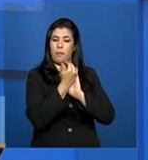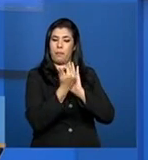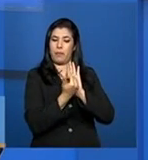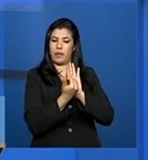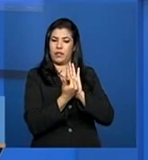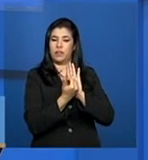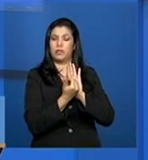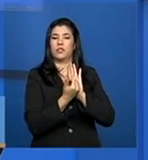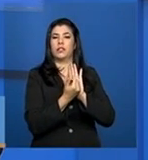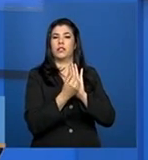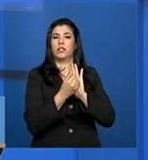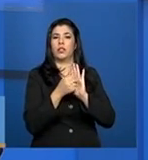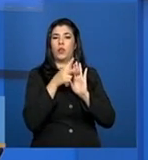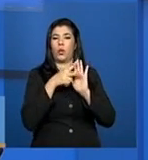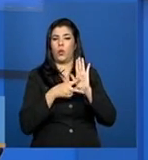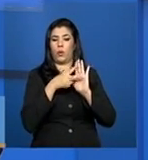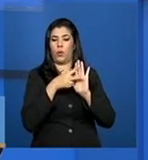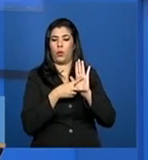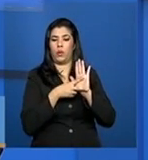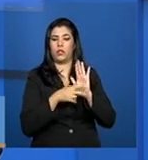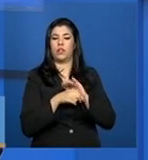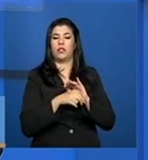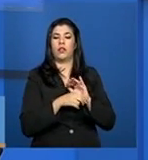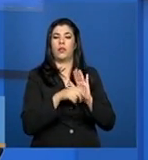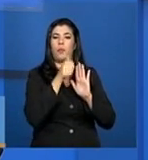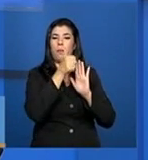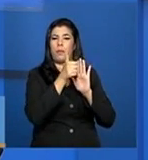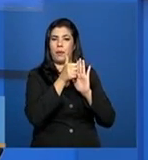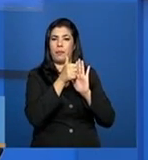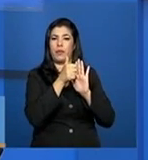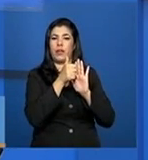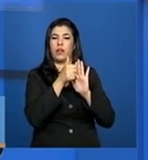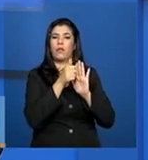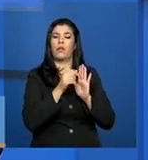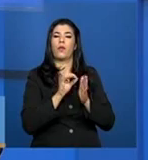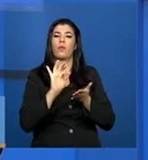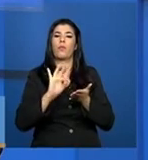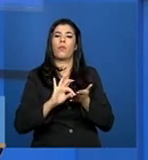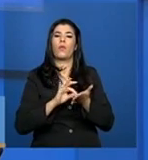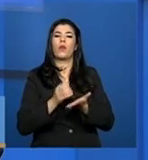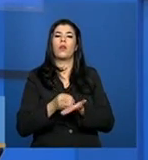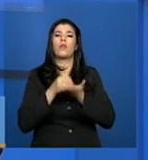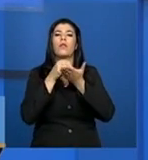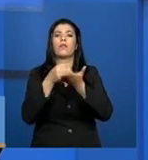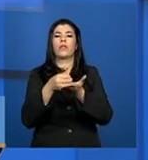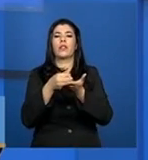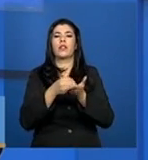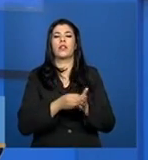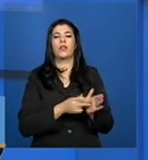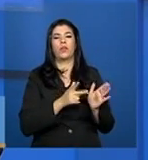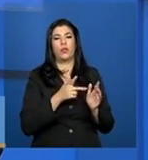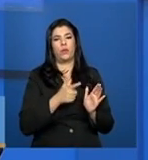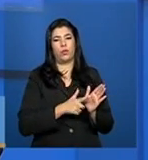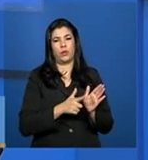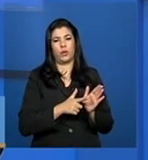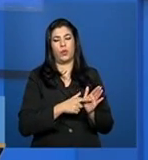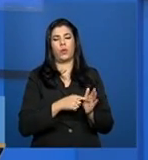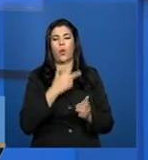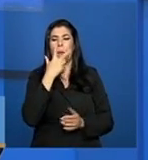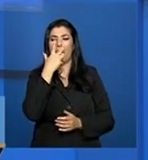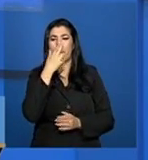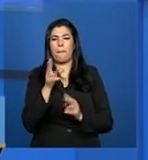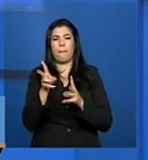duas fases. É a fase do preenchimento da oferta e a fase de inserção do parecer de visitas.